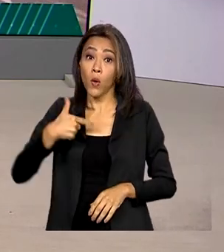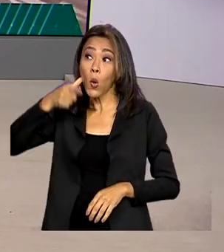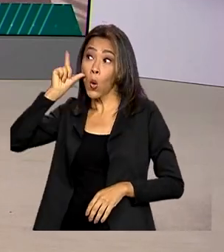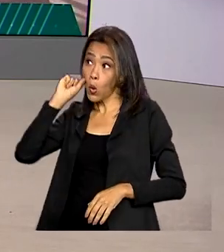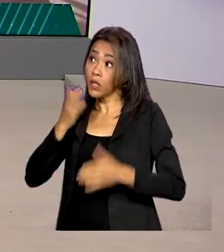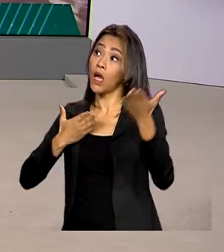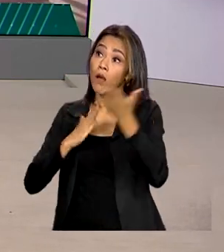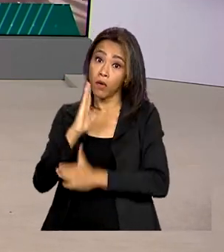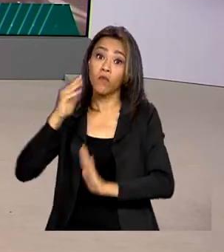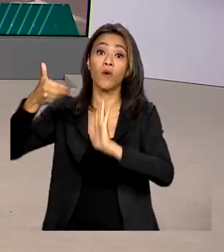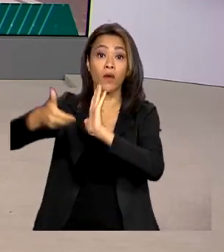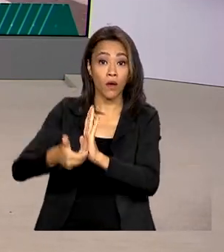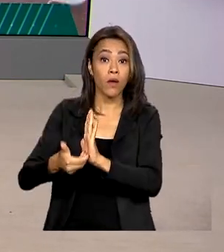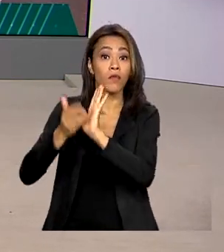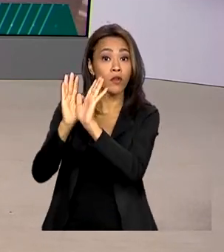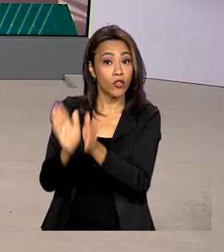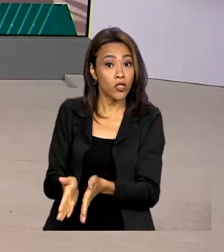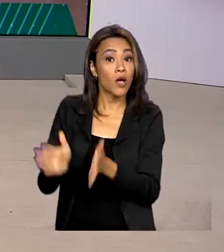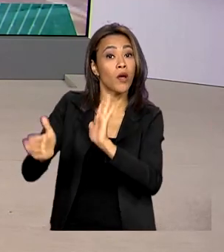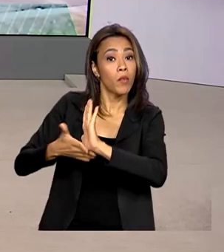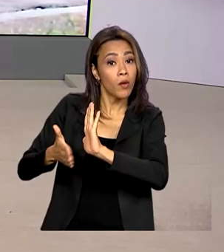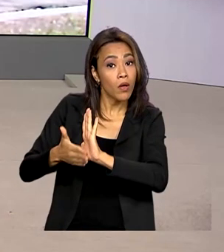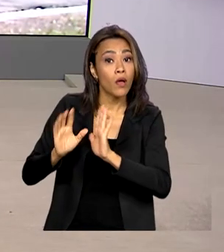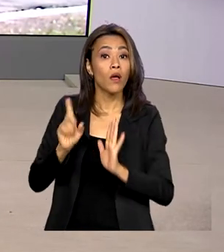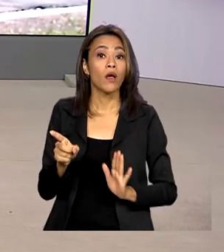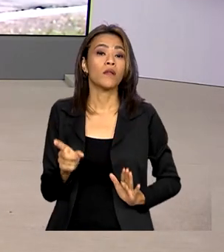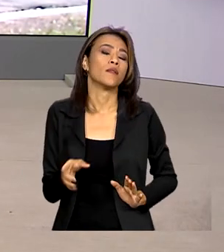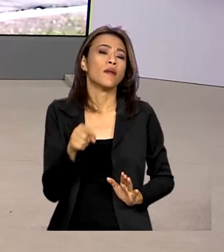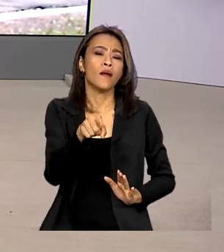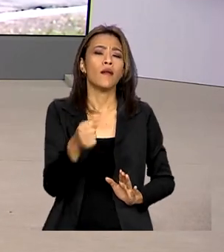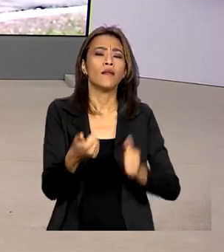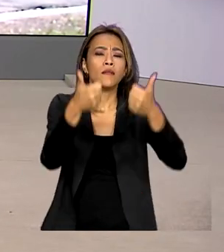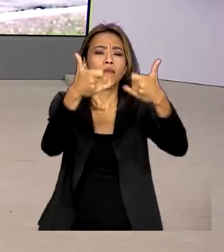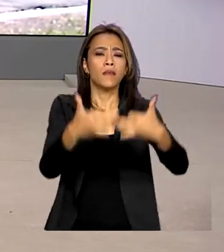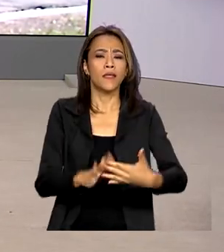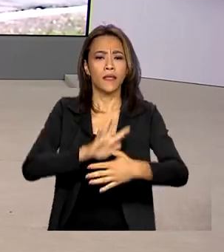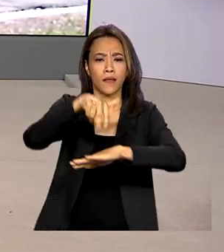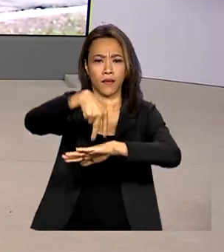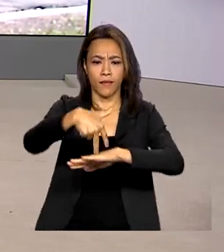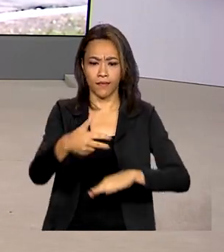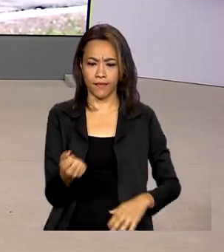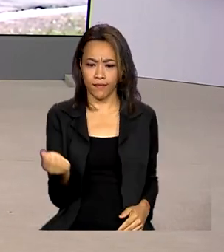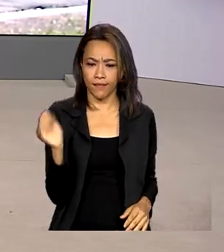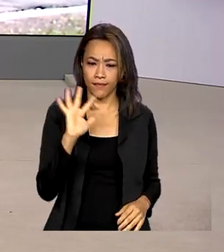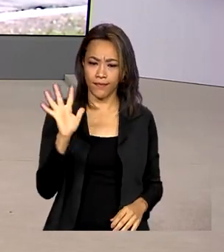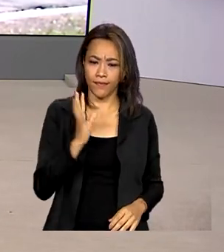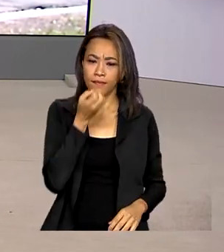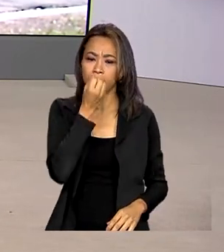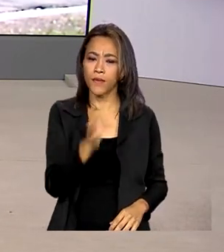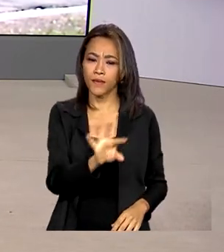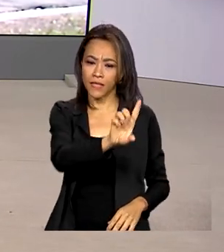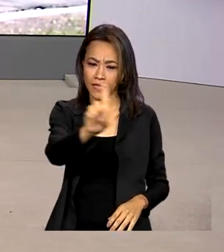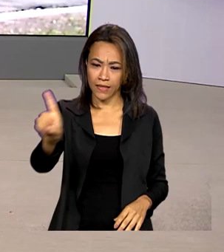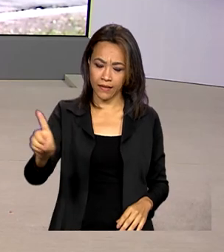forma simbólica a medida. O repórter Glauco de Queiroz traz ao vivo as informações para a gente. Oi, Glauco, bom dia.